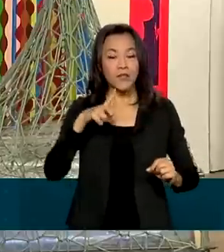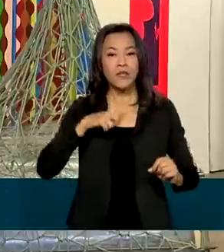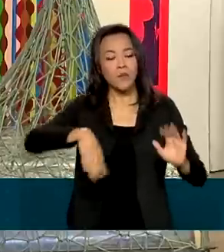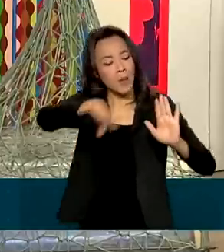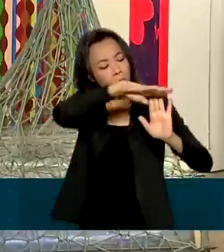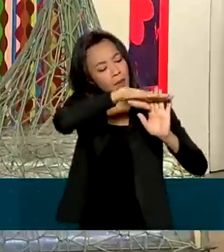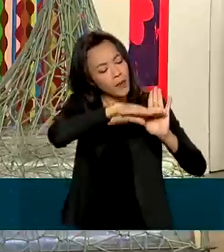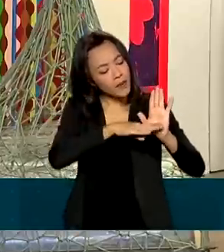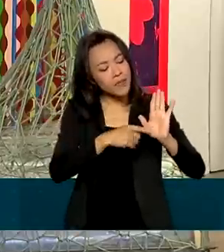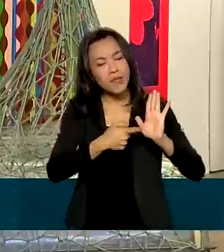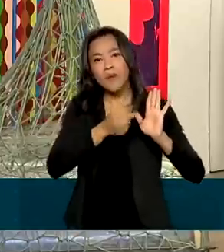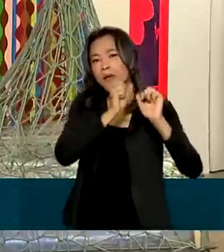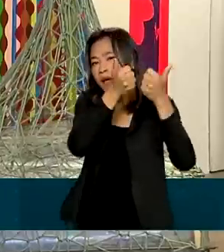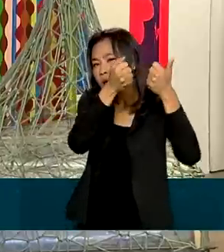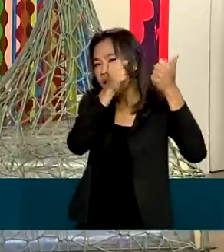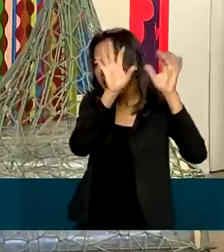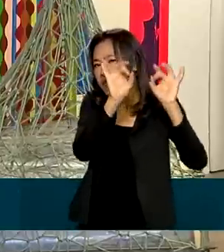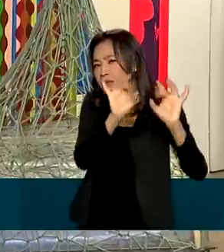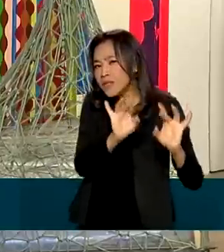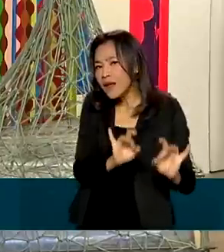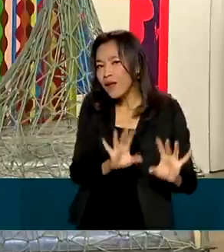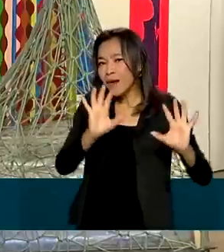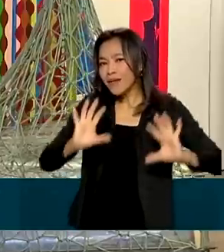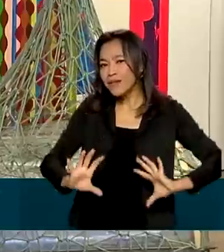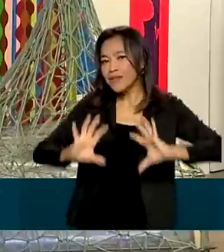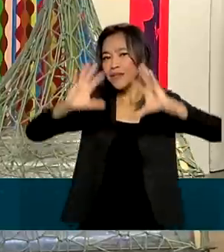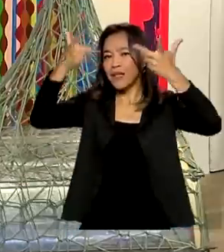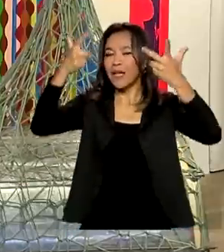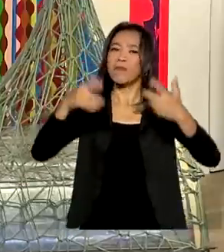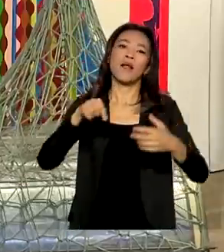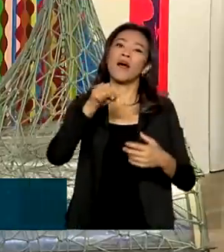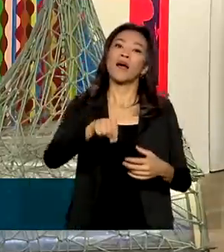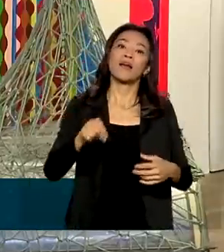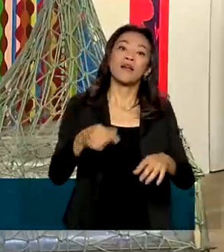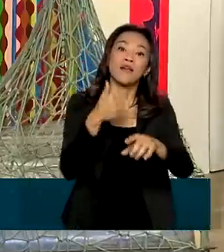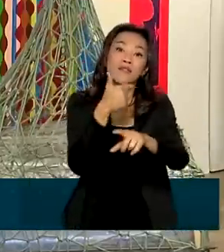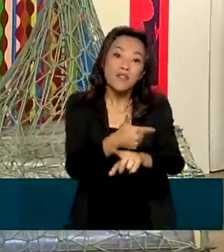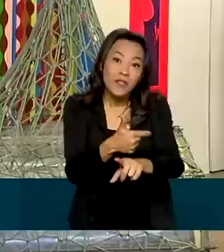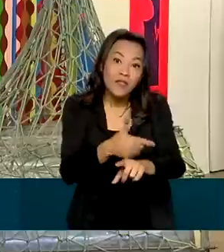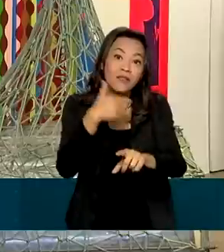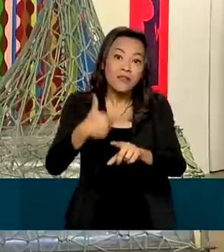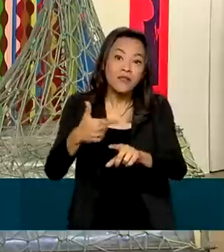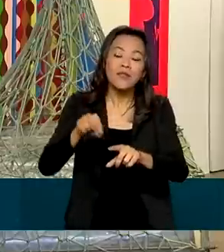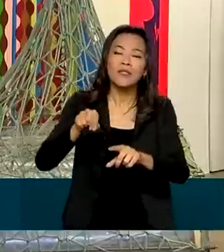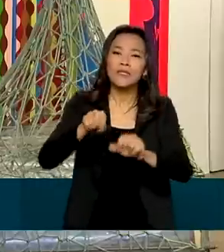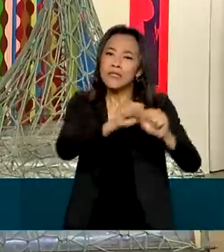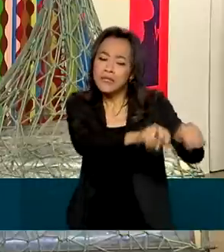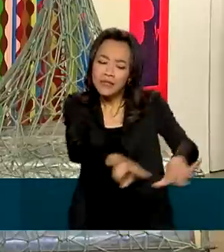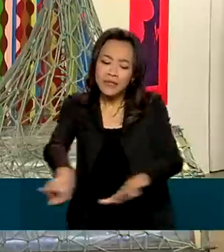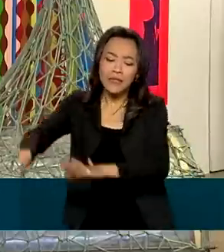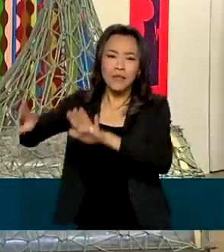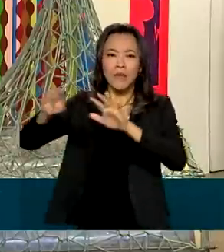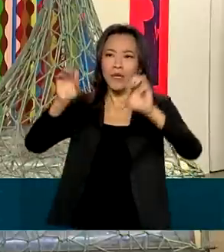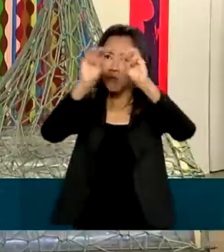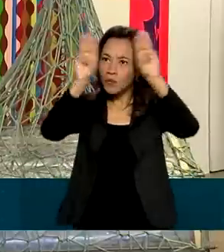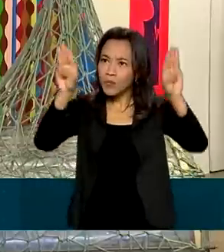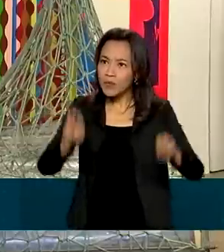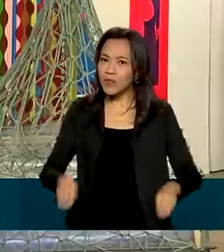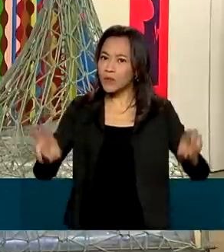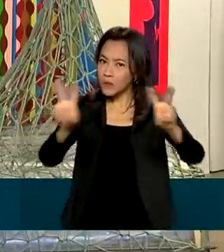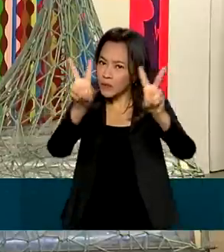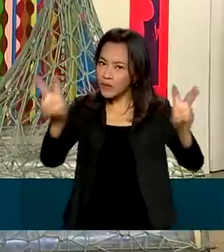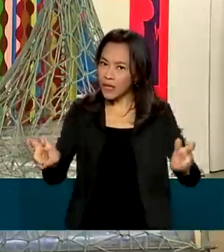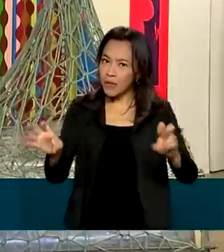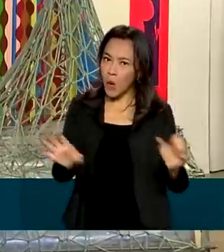programação especial para celebrar a 20ª Semana Nacional dos Museus, que este ano tem como tema